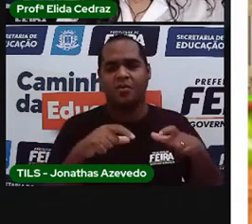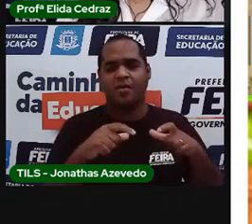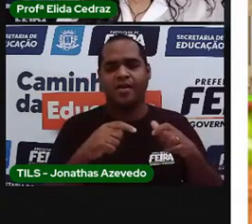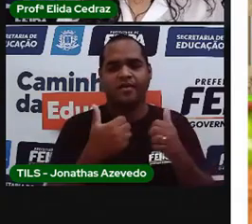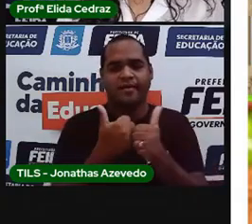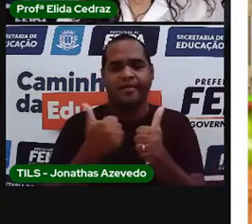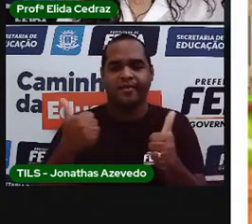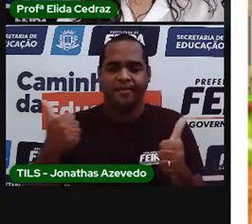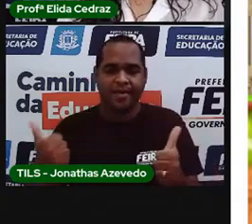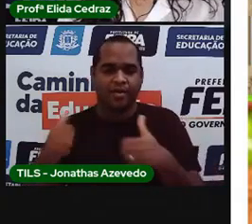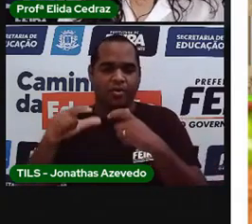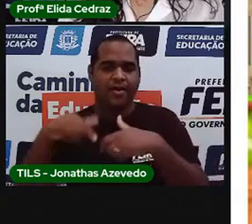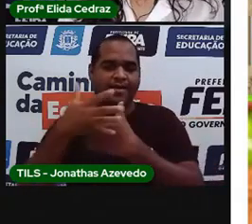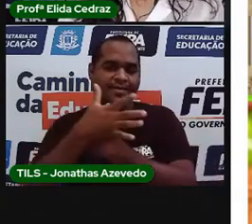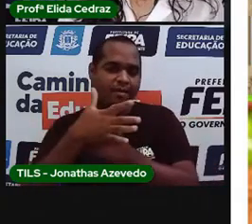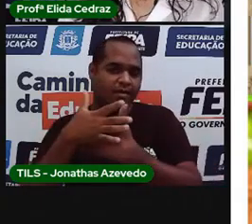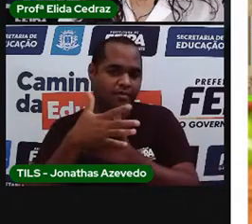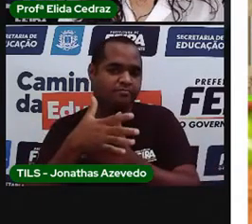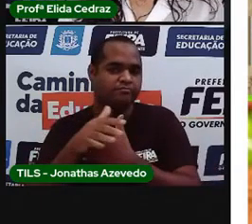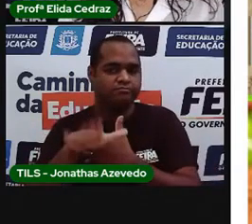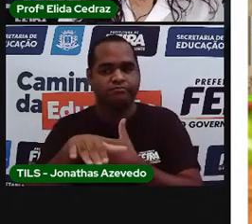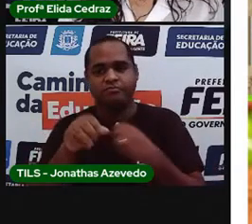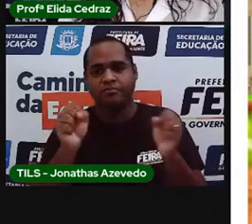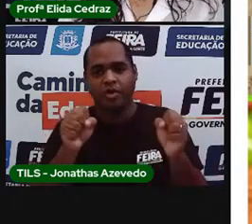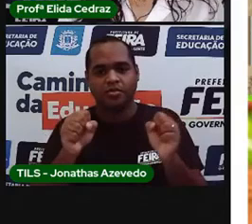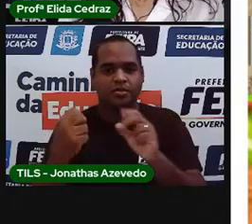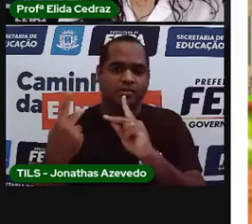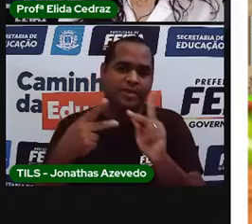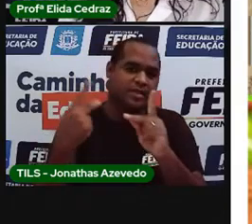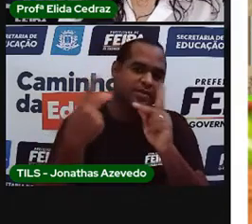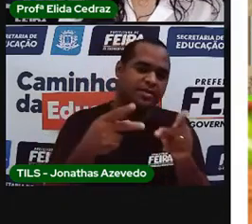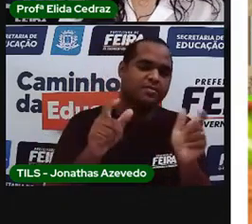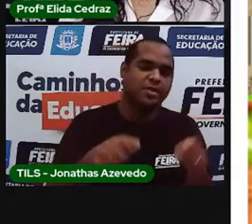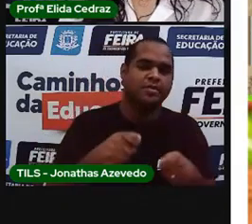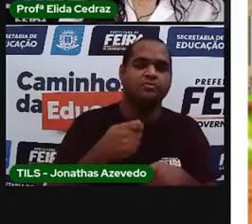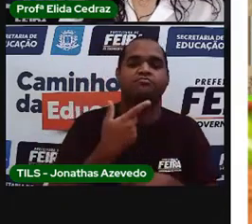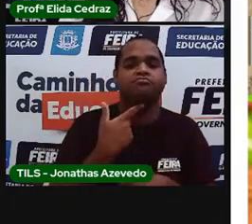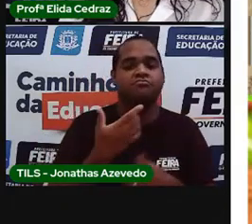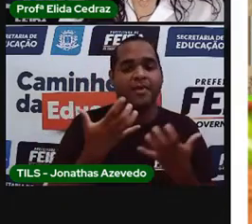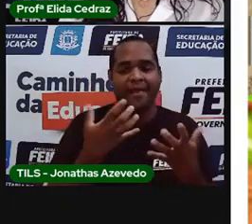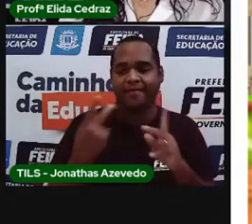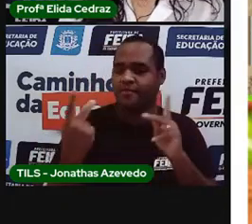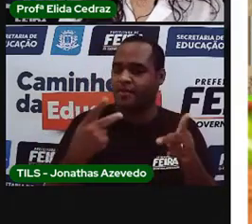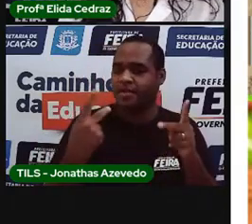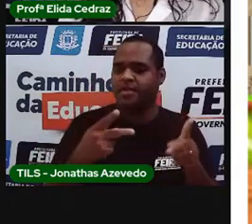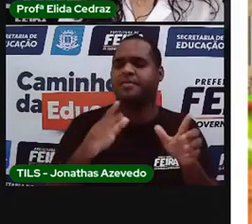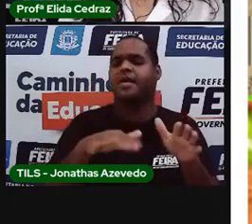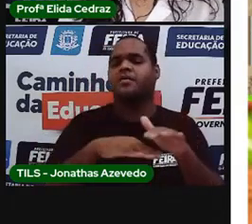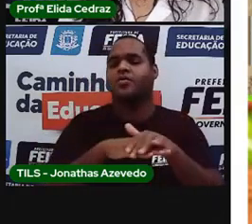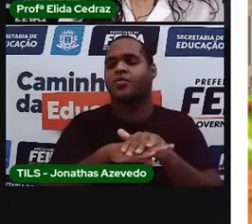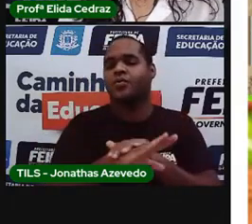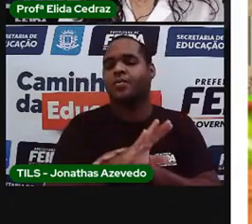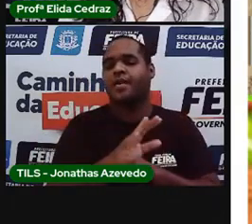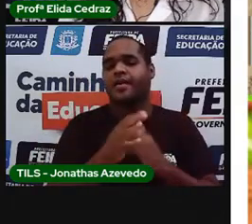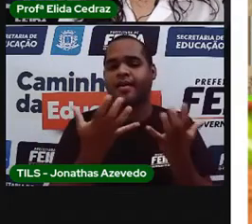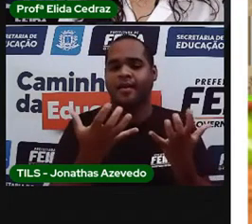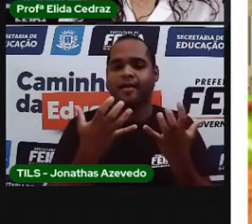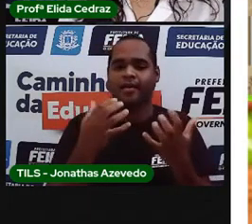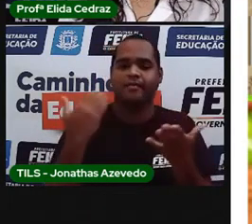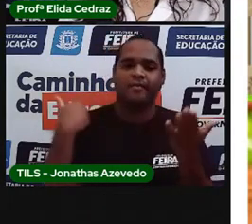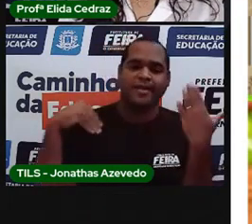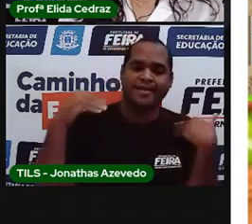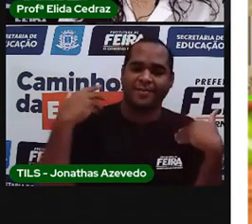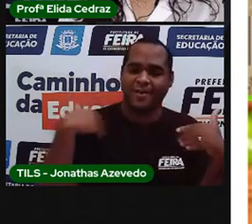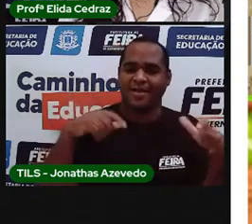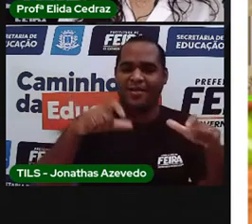cidade vizinha. E sempre que podem nos visitam. Eles têm o costume de caminhar pelo sítio